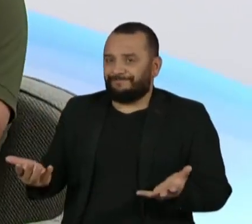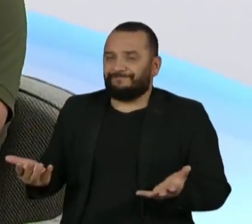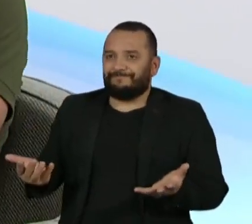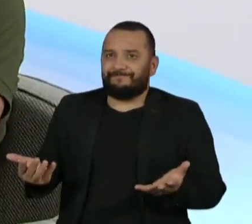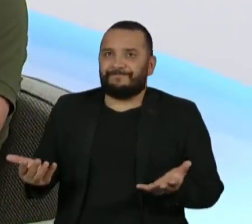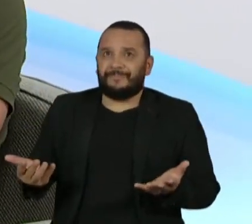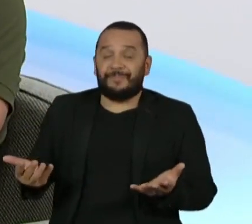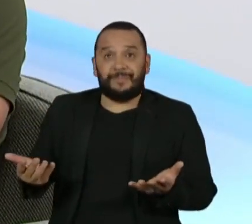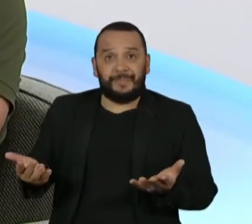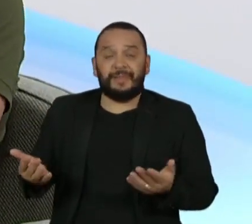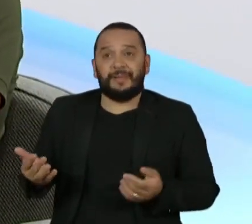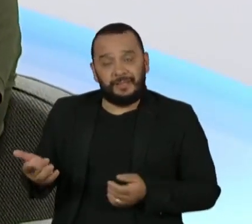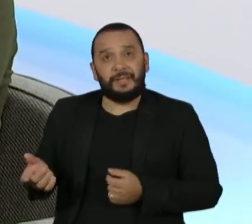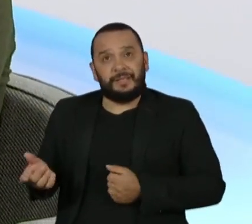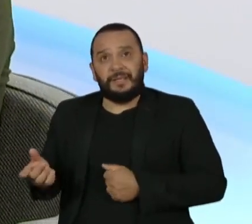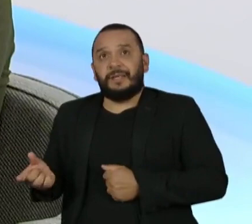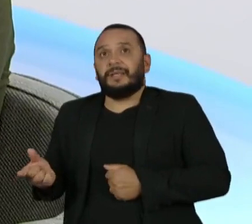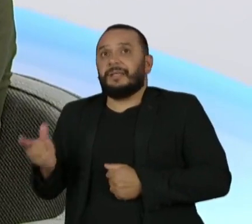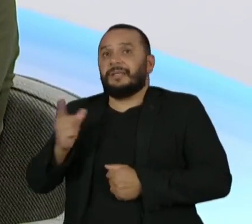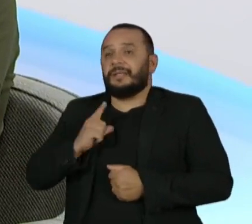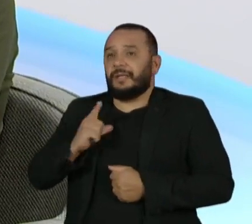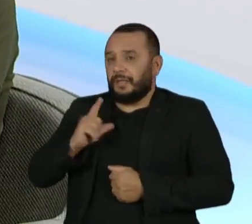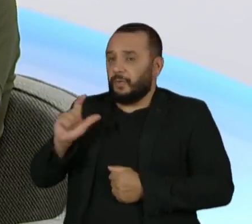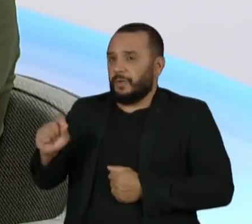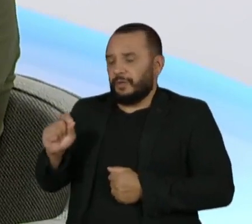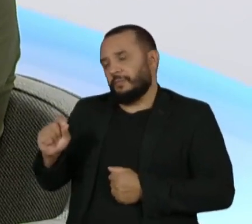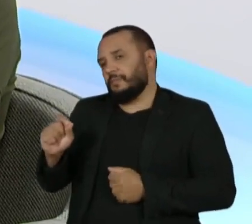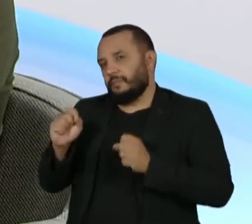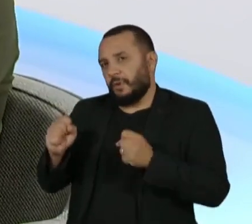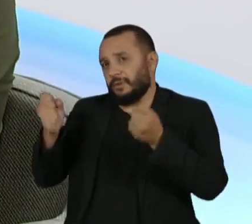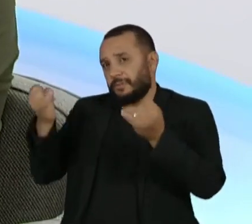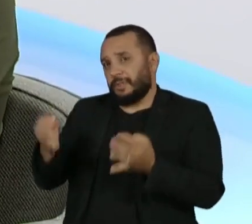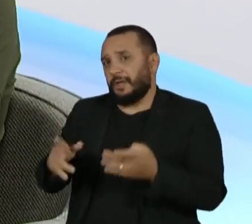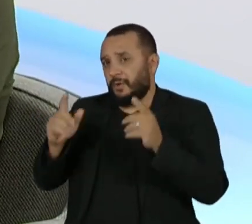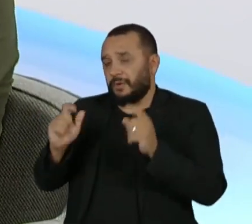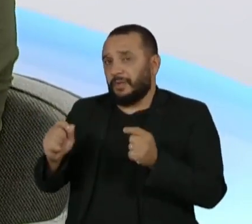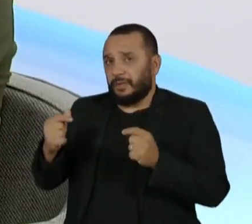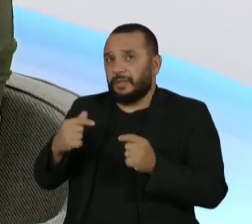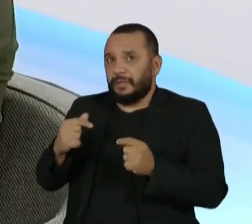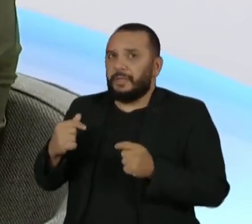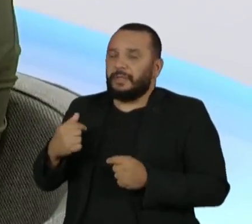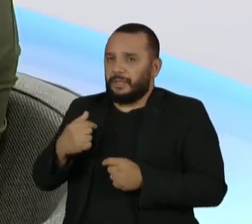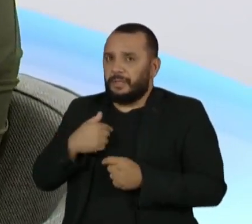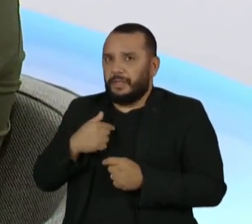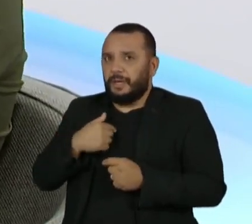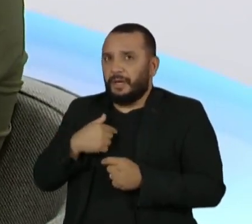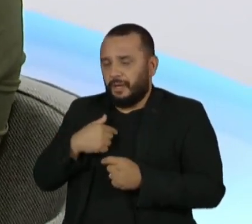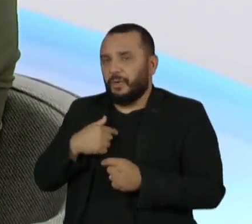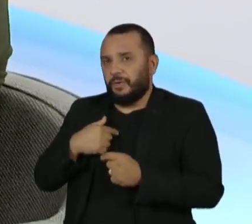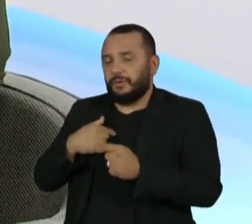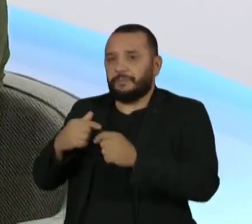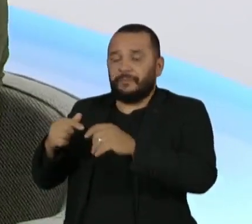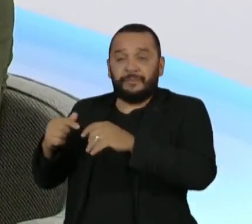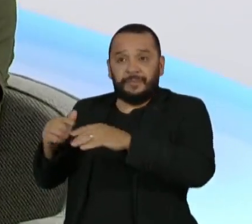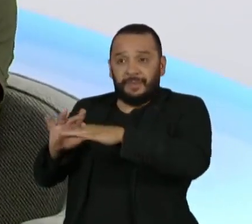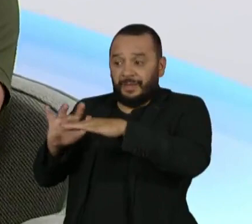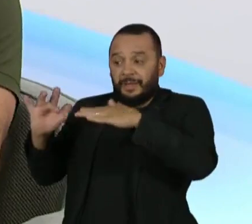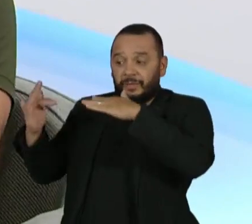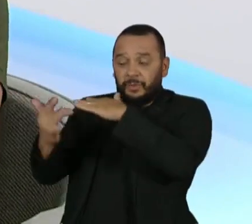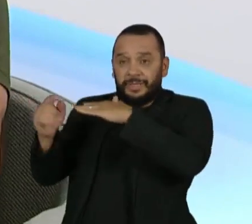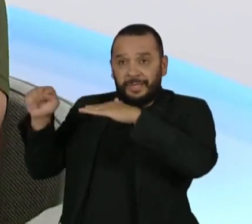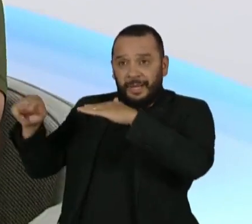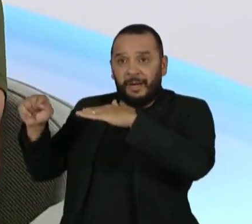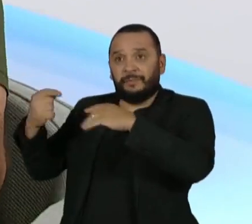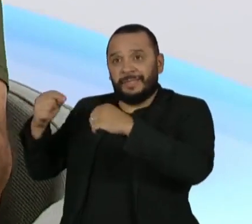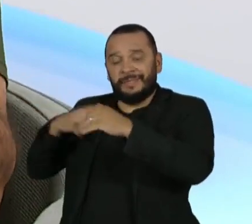Nessa hora daí, a gente pode dizer uma outra coisa. Eu poderia dizer, por exemplo, que eu vou sujeitar às redes sociais as mesmas